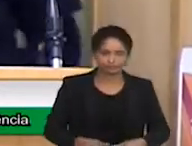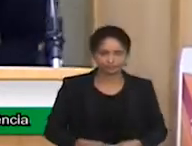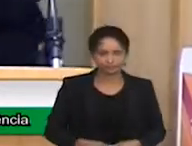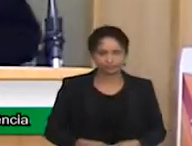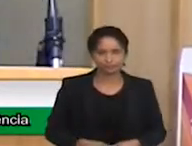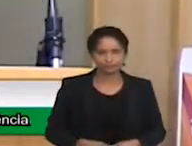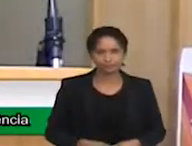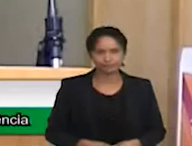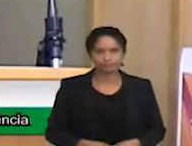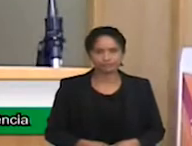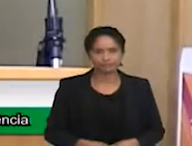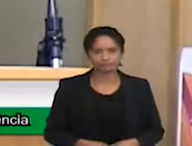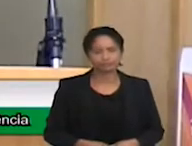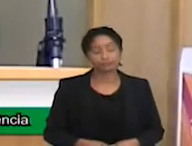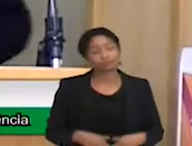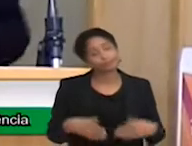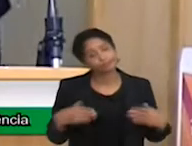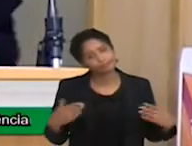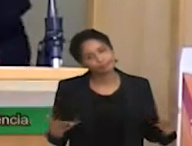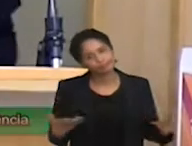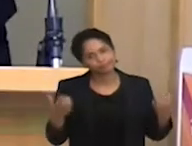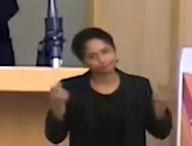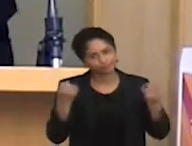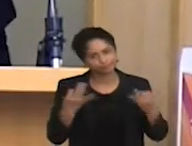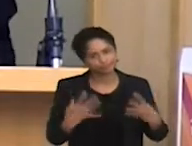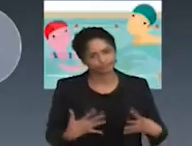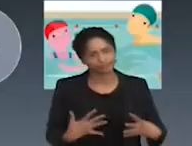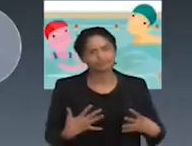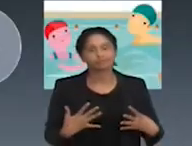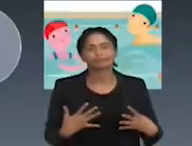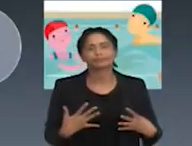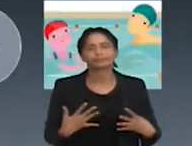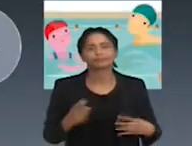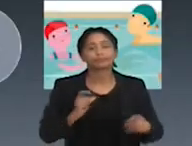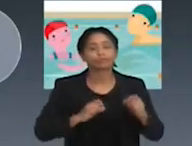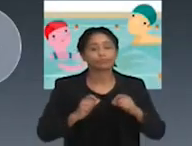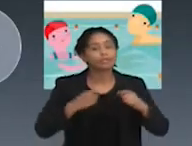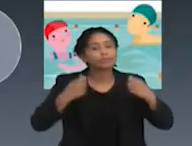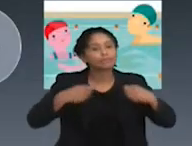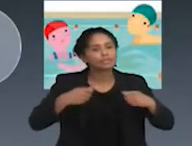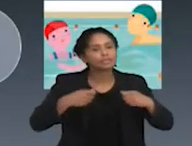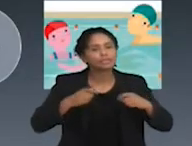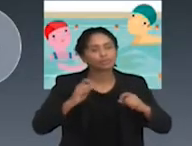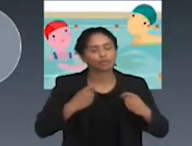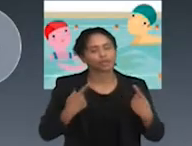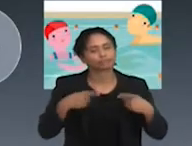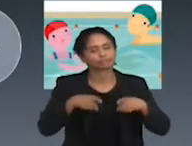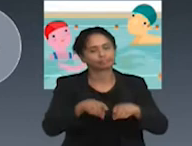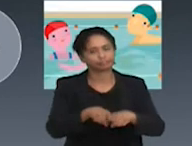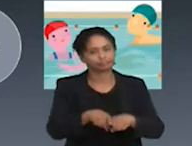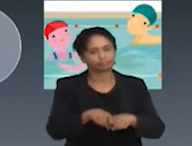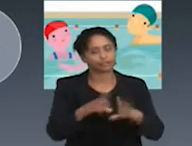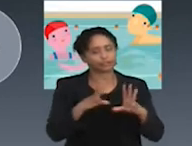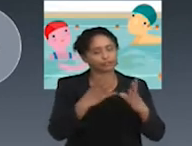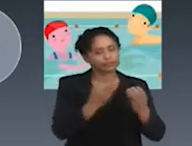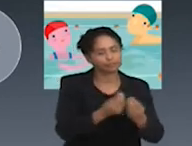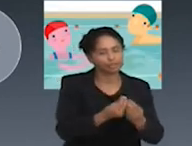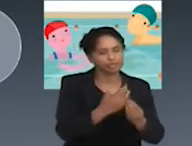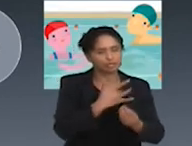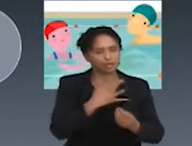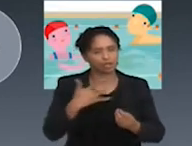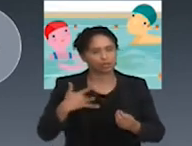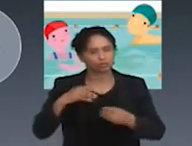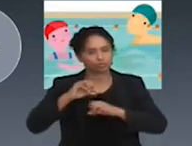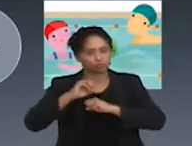E aí, essa tríade já foi muito falada, mas eu vou insistir nela. A gente tem que ser parceiro. A gente tem que ter a tríade de família, saúde e educação